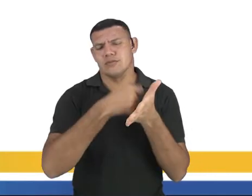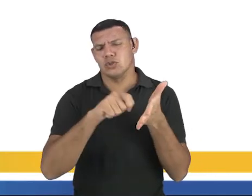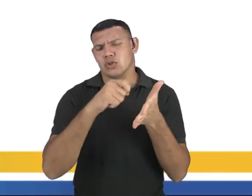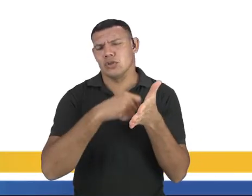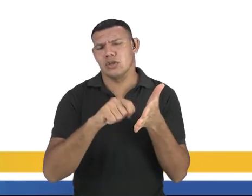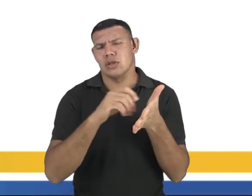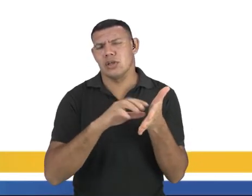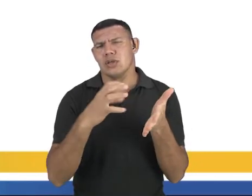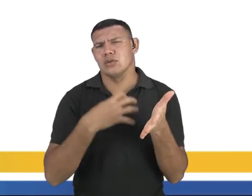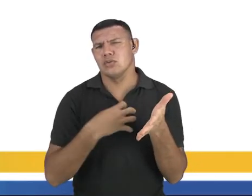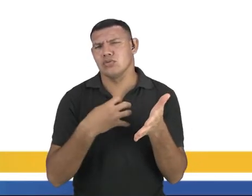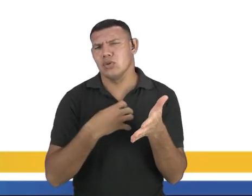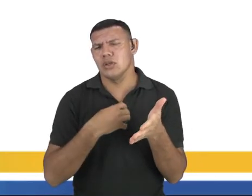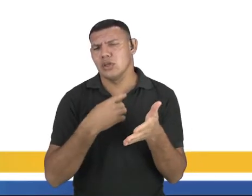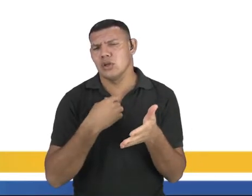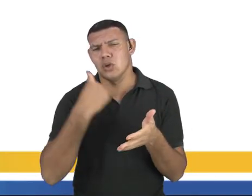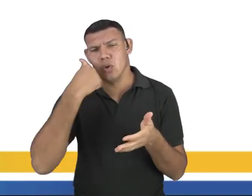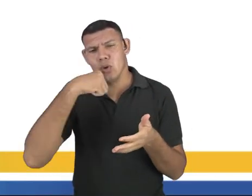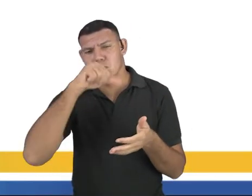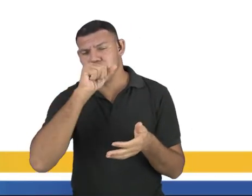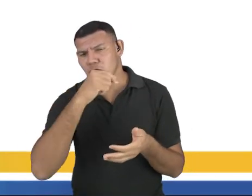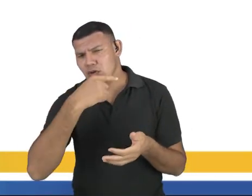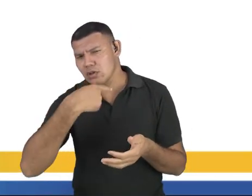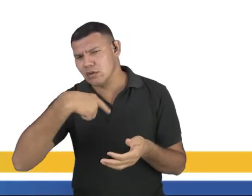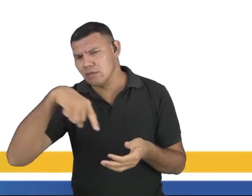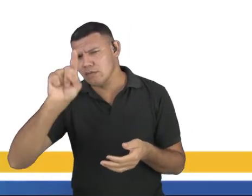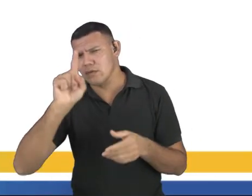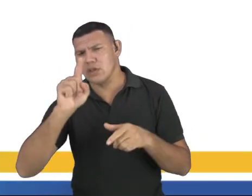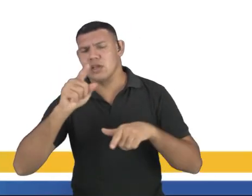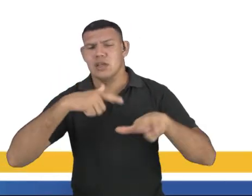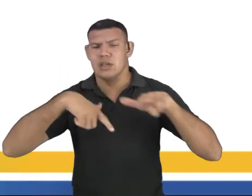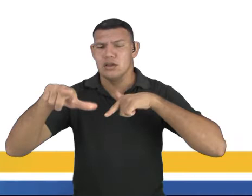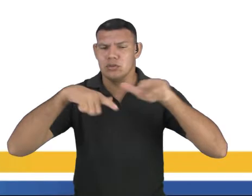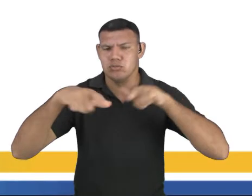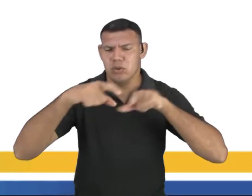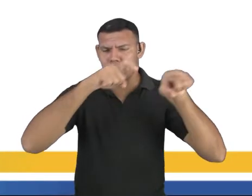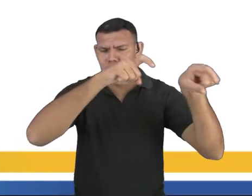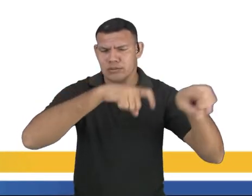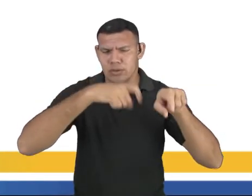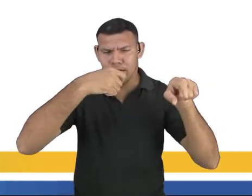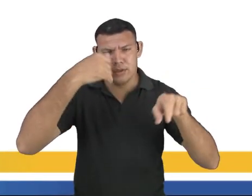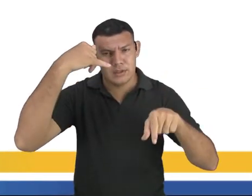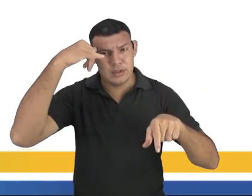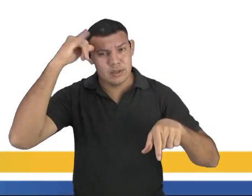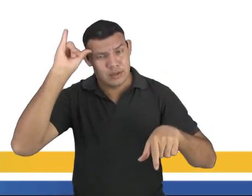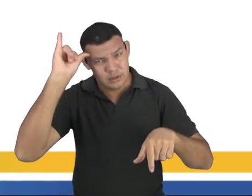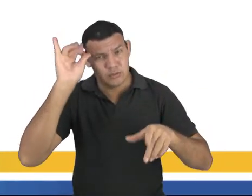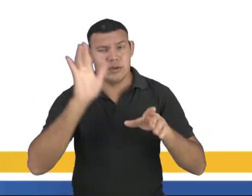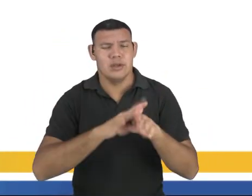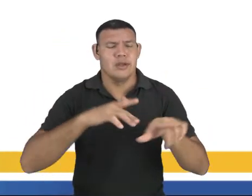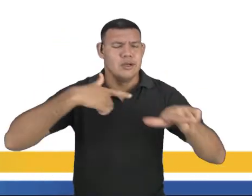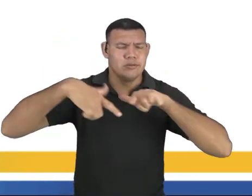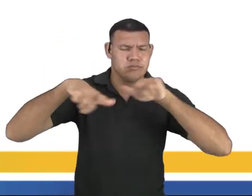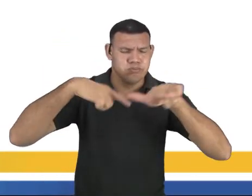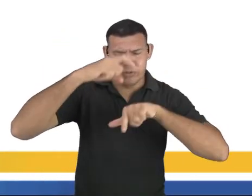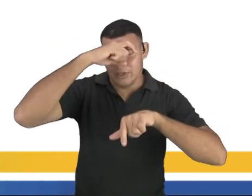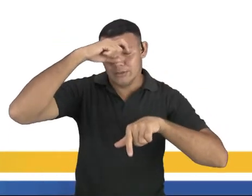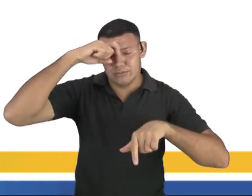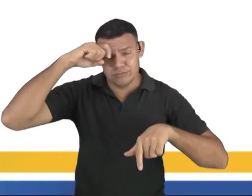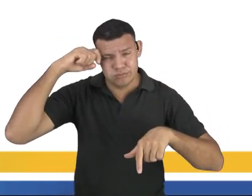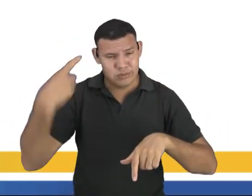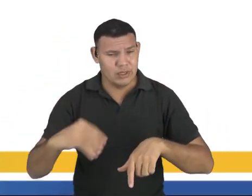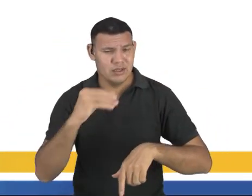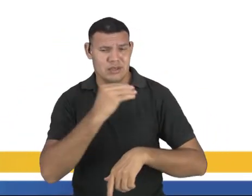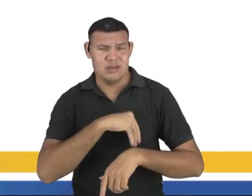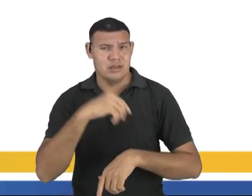A tua mãe vai trabalhar no campo, ela vai trazer coisas para você, ela trabalha, trabalha, trabalha e não